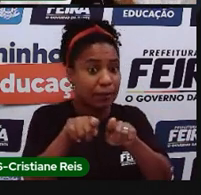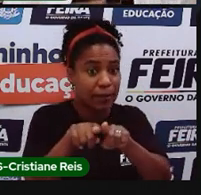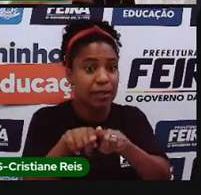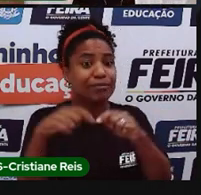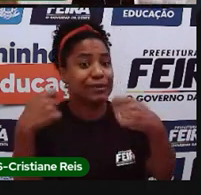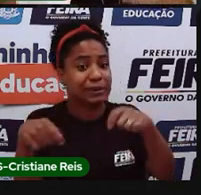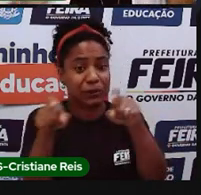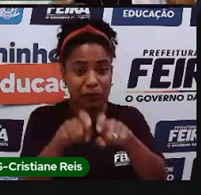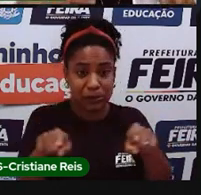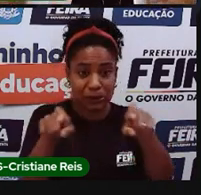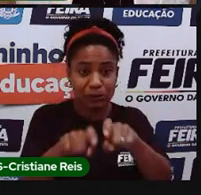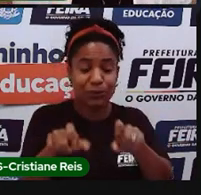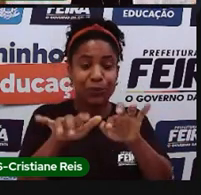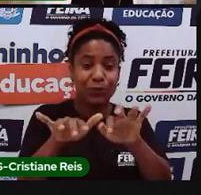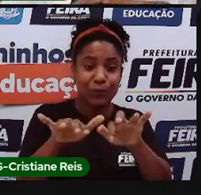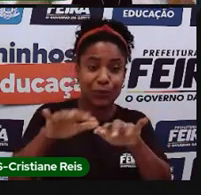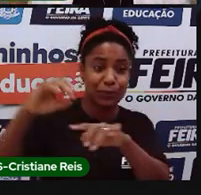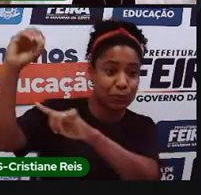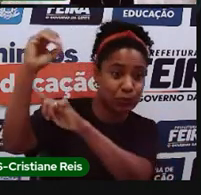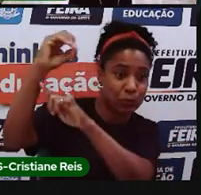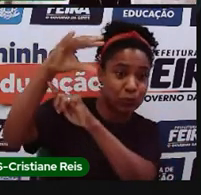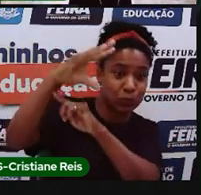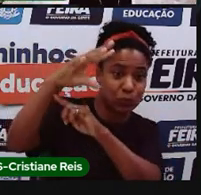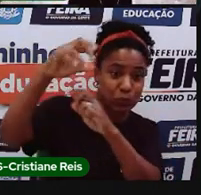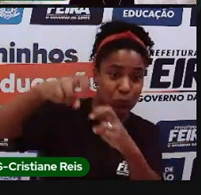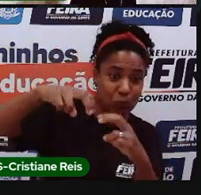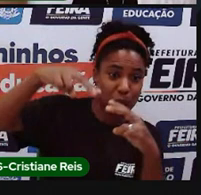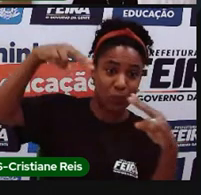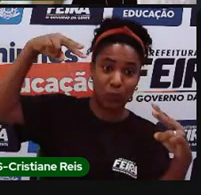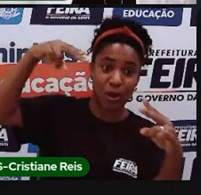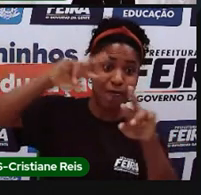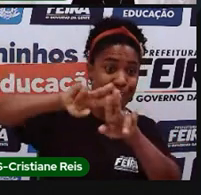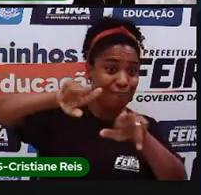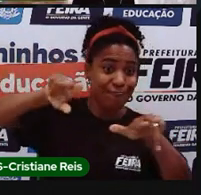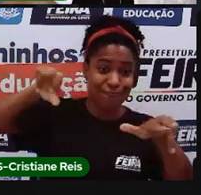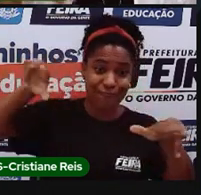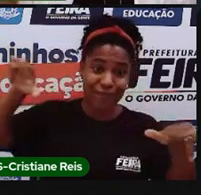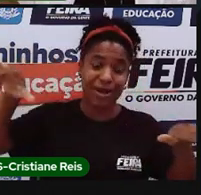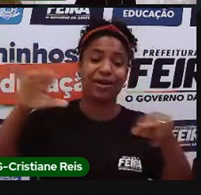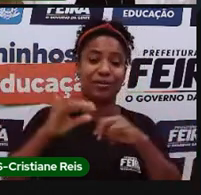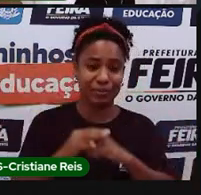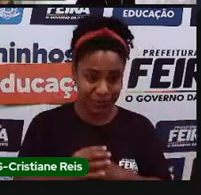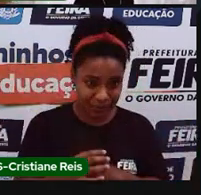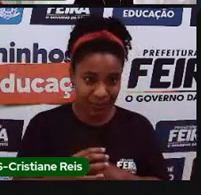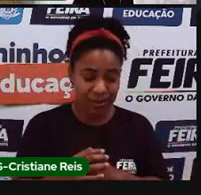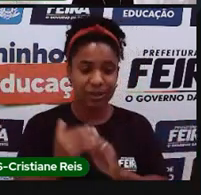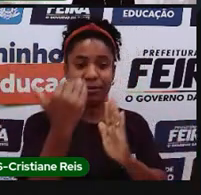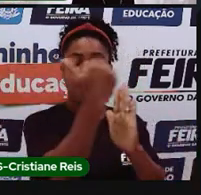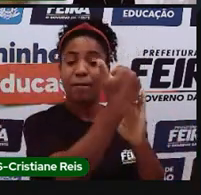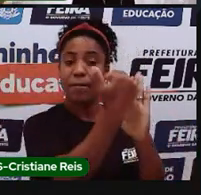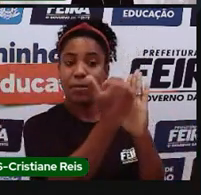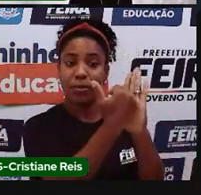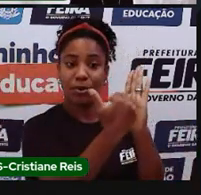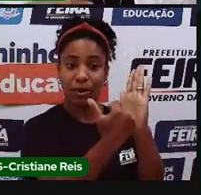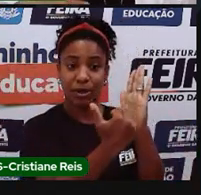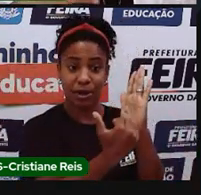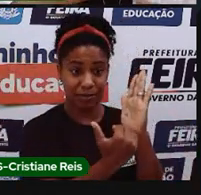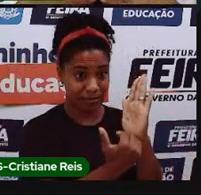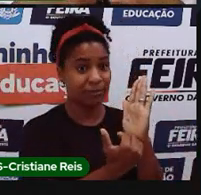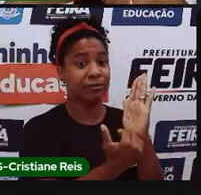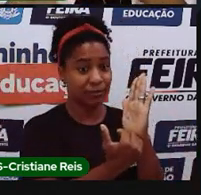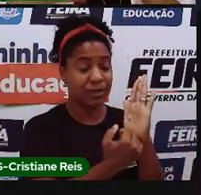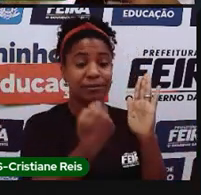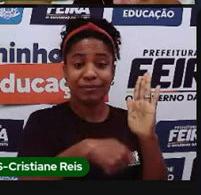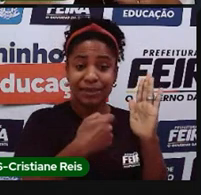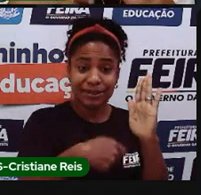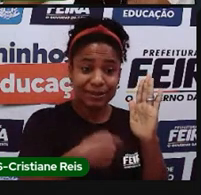como computadores, os satélites, mídias diversas lá. E uma série de programas, né, de softwares. Precisa